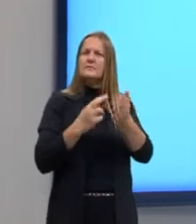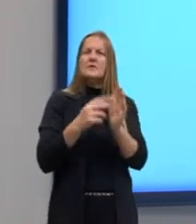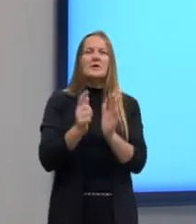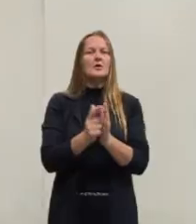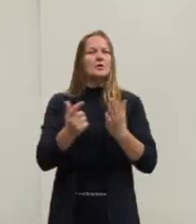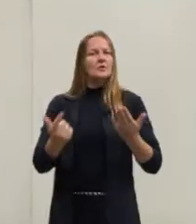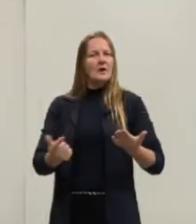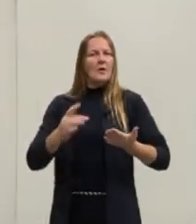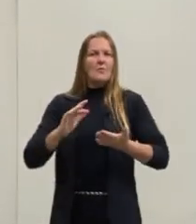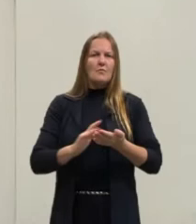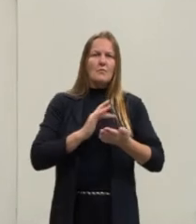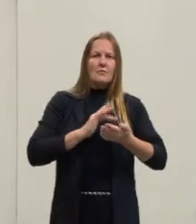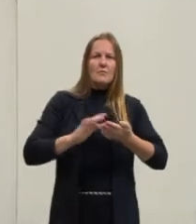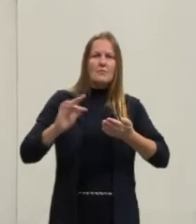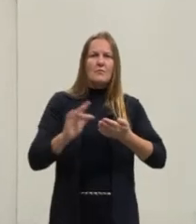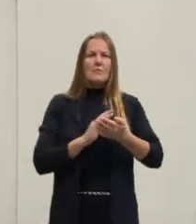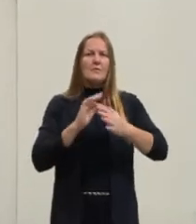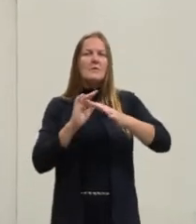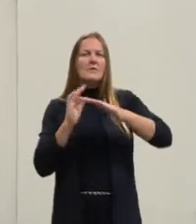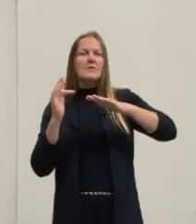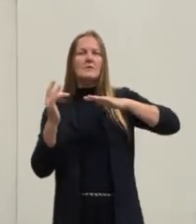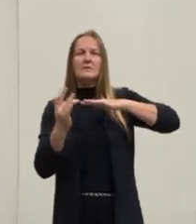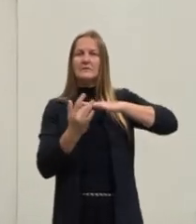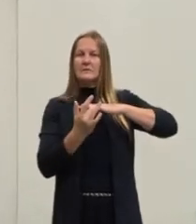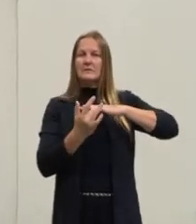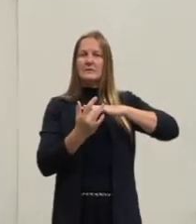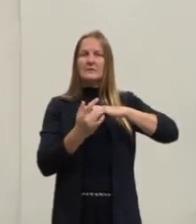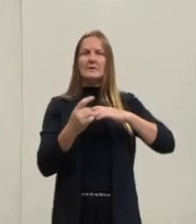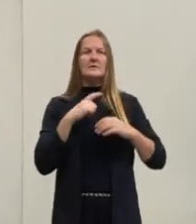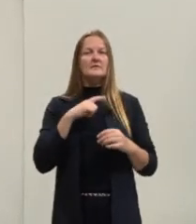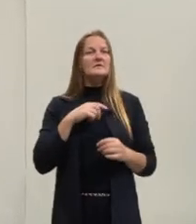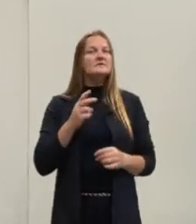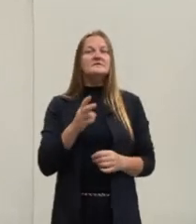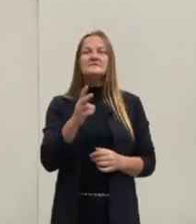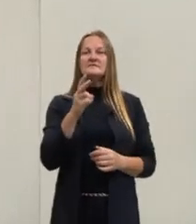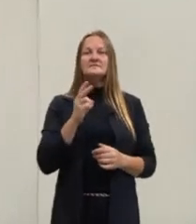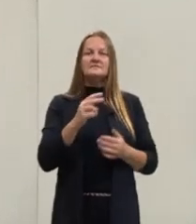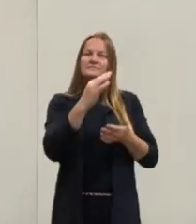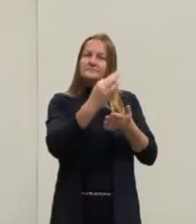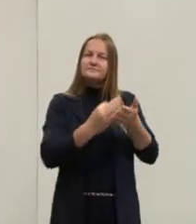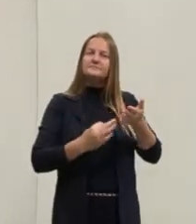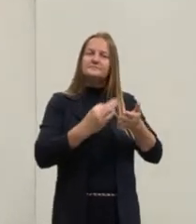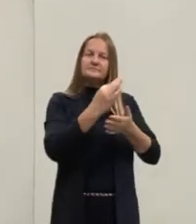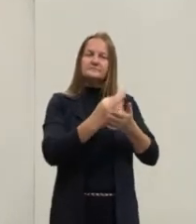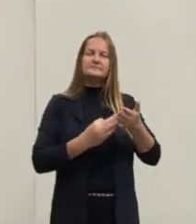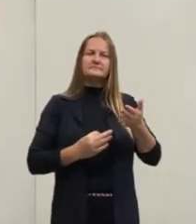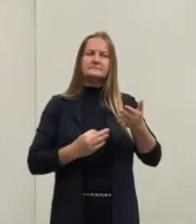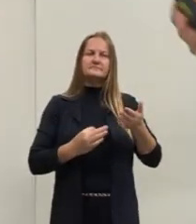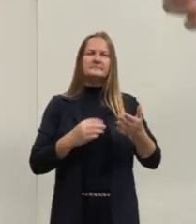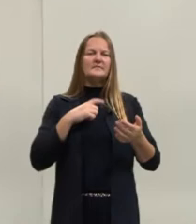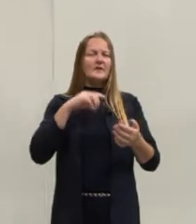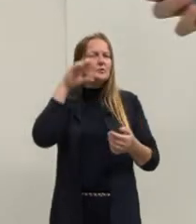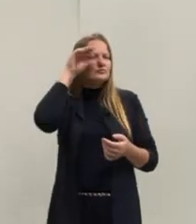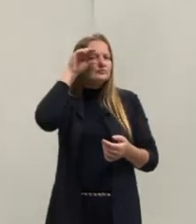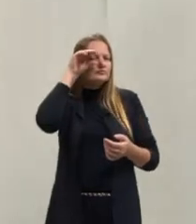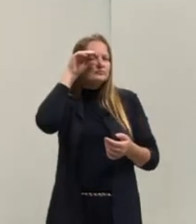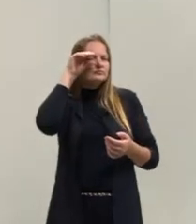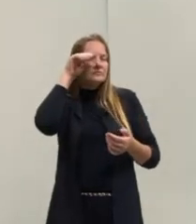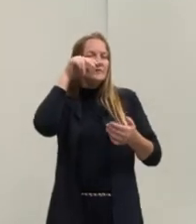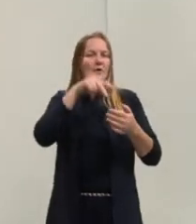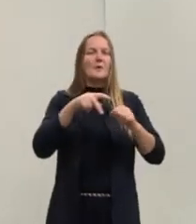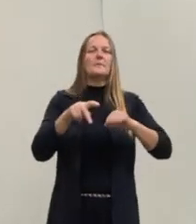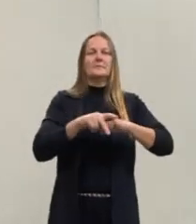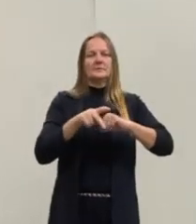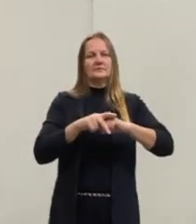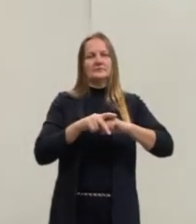tablet, nas redes sociais, não há como eu não fazer a leitura desse texto sem observar que existem pronomes